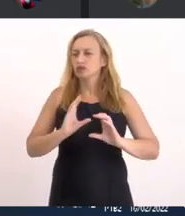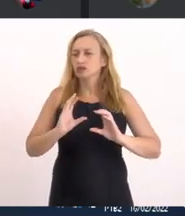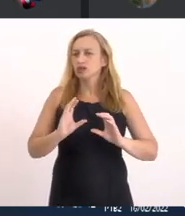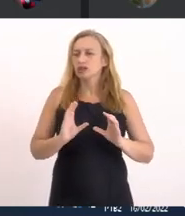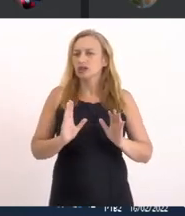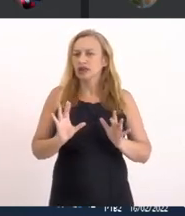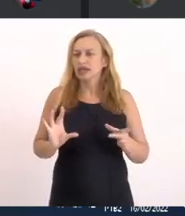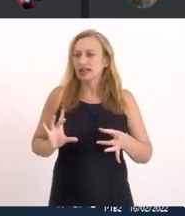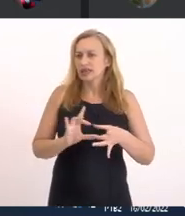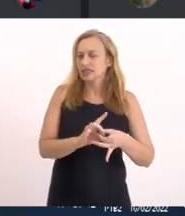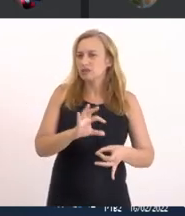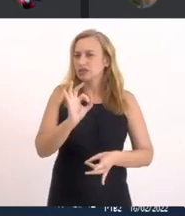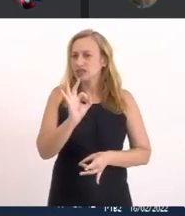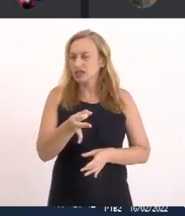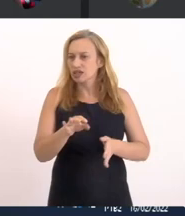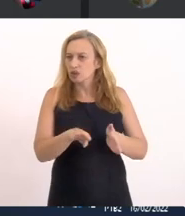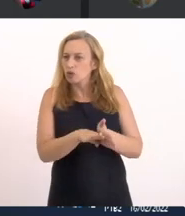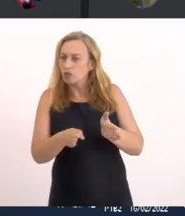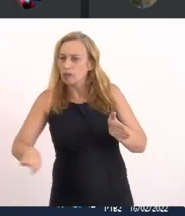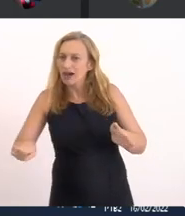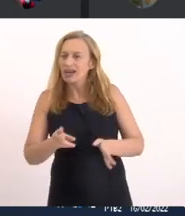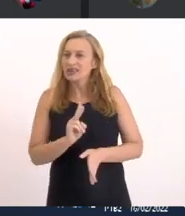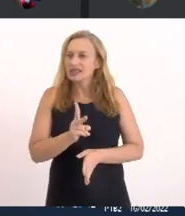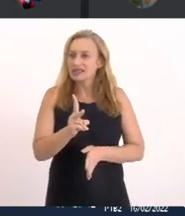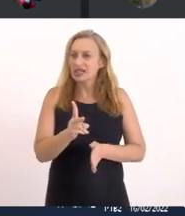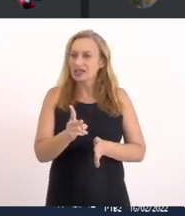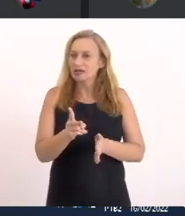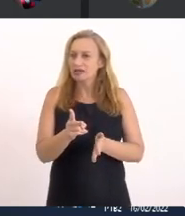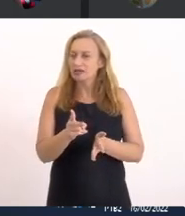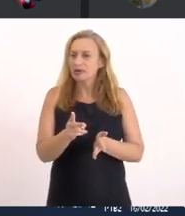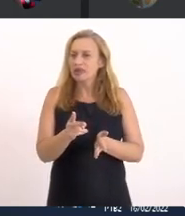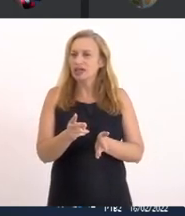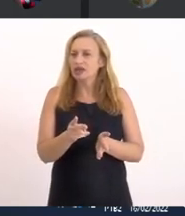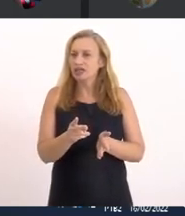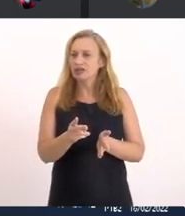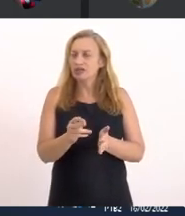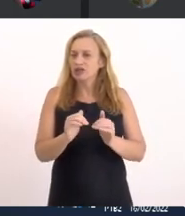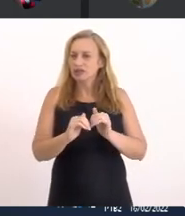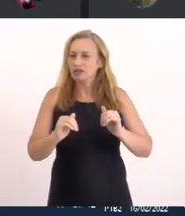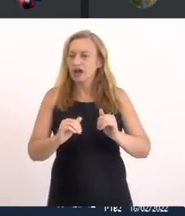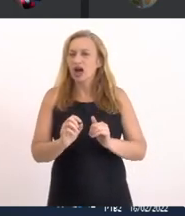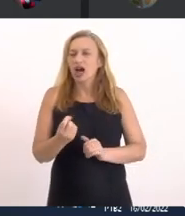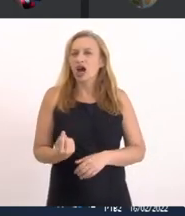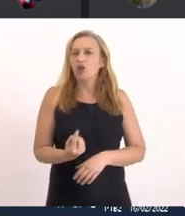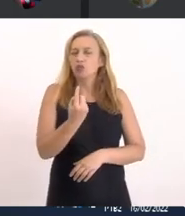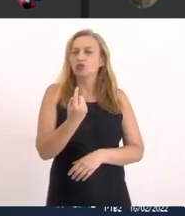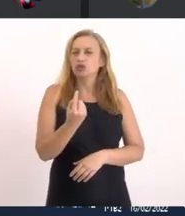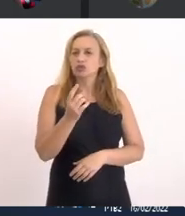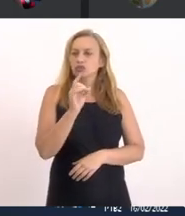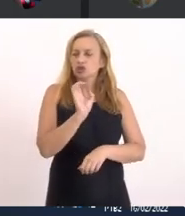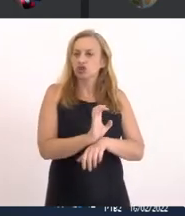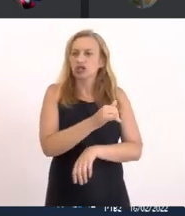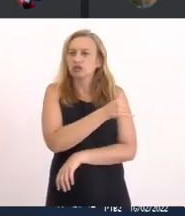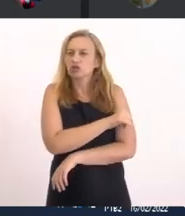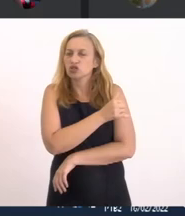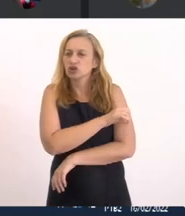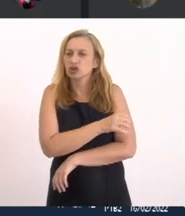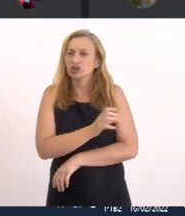Nunca teve Sempre foi Provisório Como toda A única Lagoa do Estado do Rio Que teve